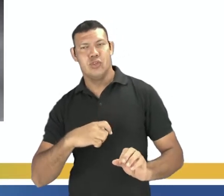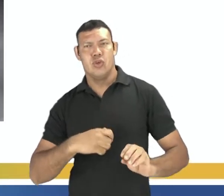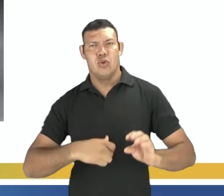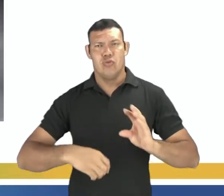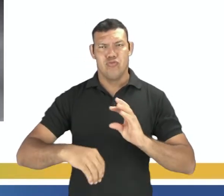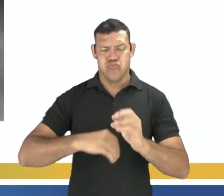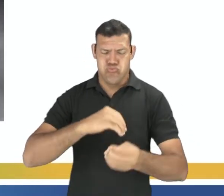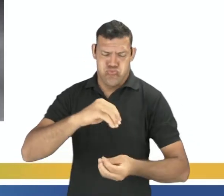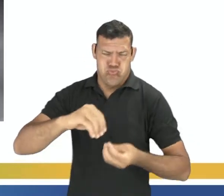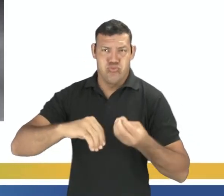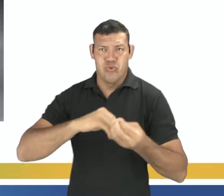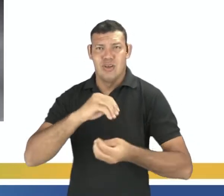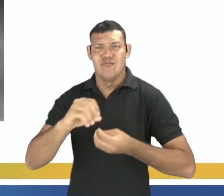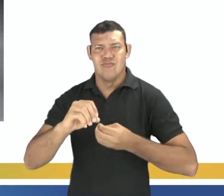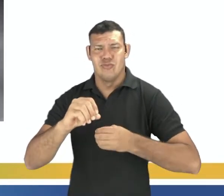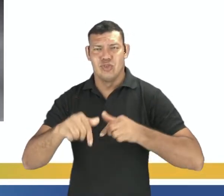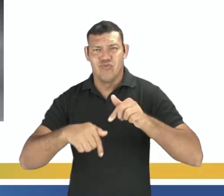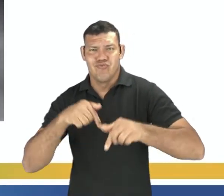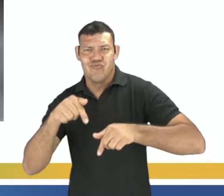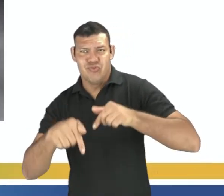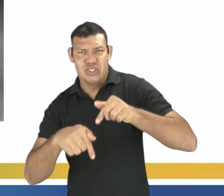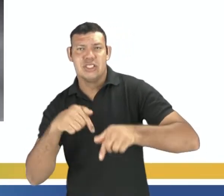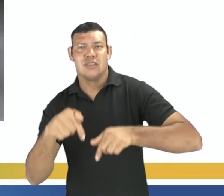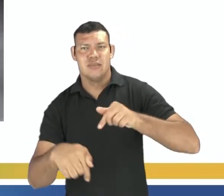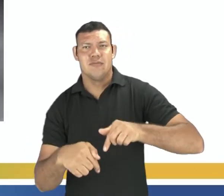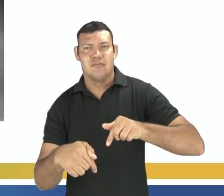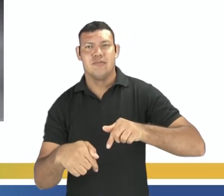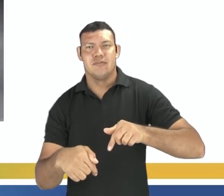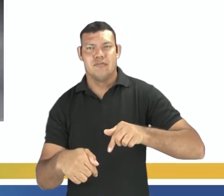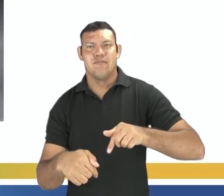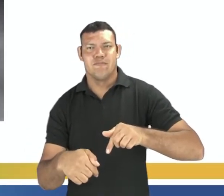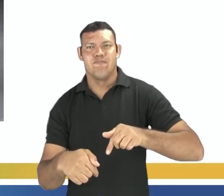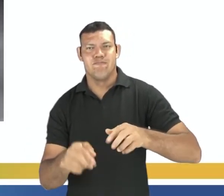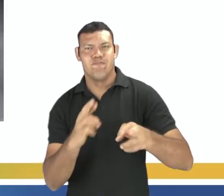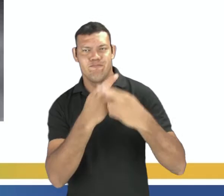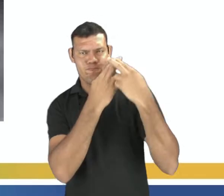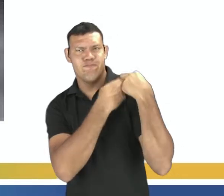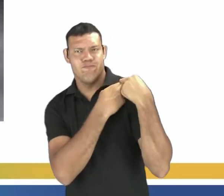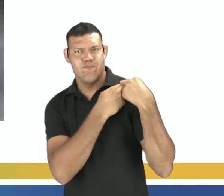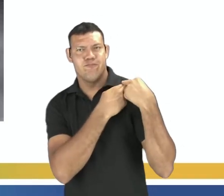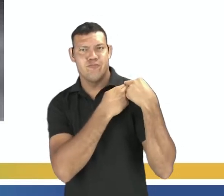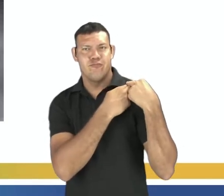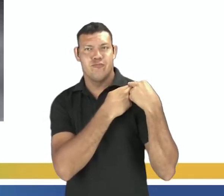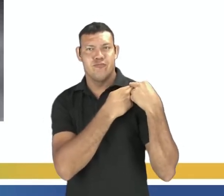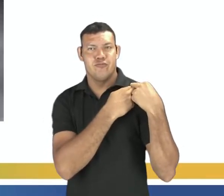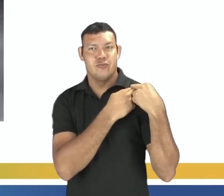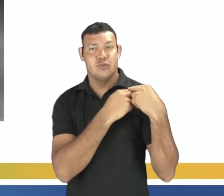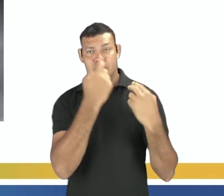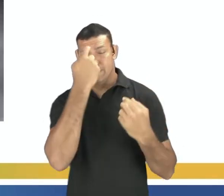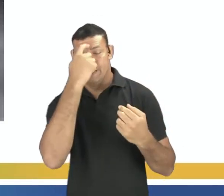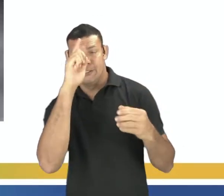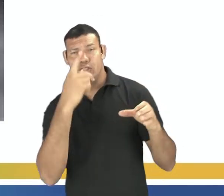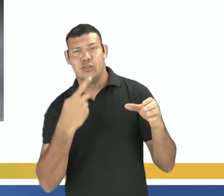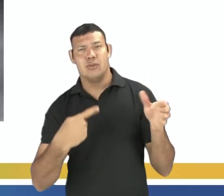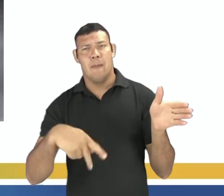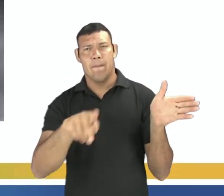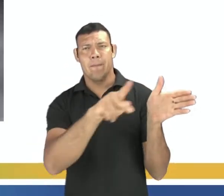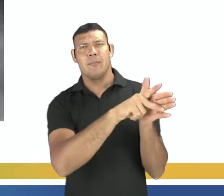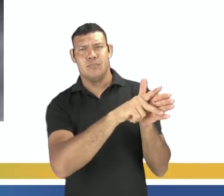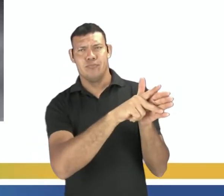núcleo que são responsáveis pela energia produzida pelo Sol, para que ele possa